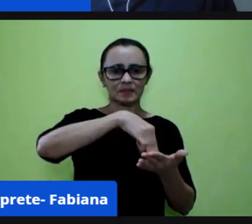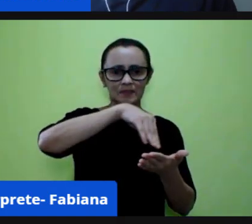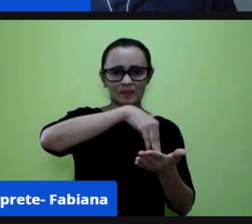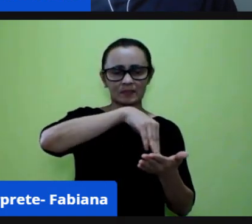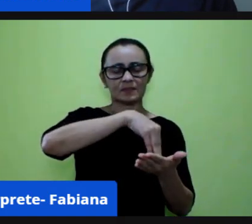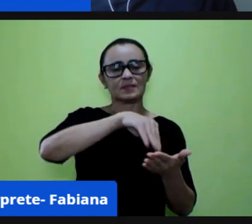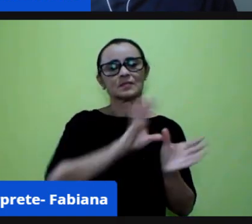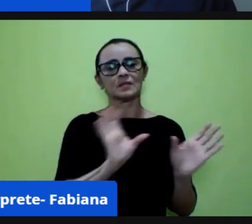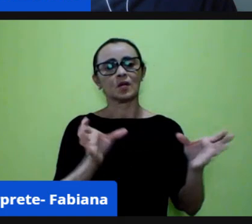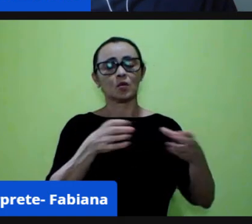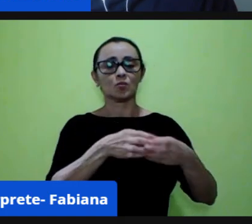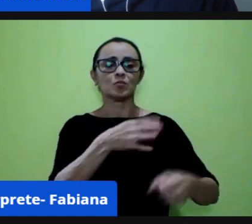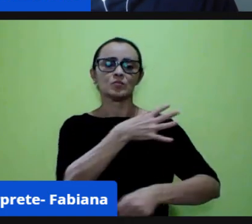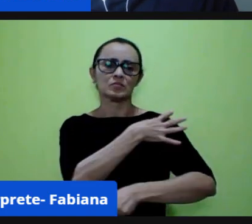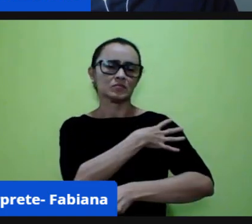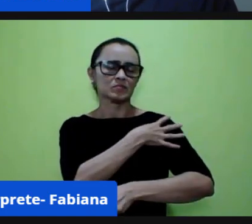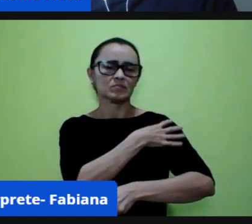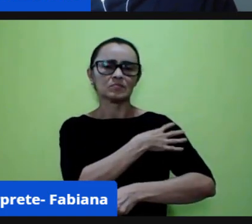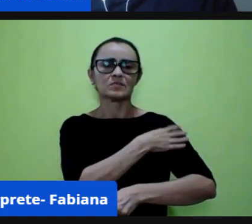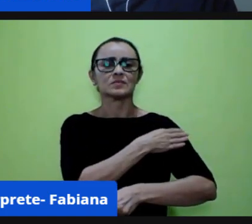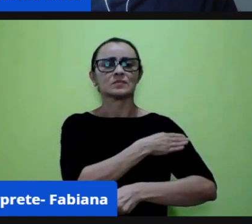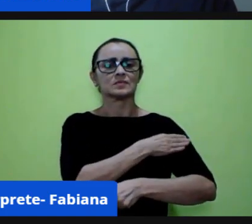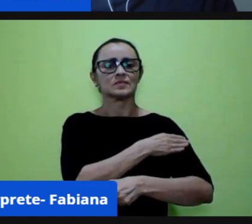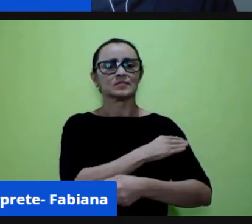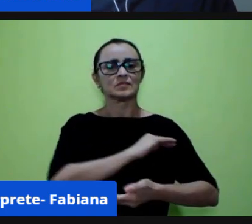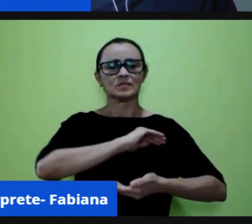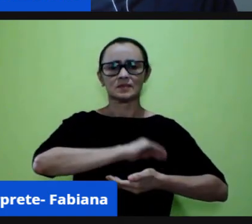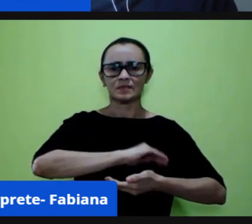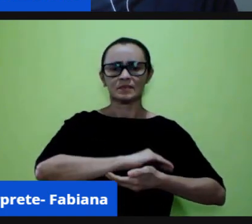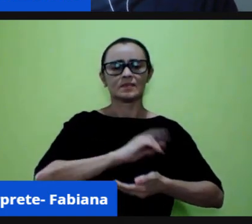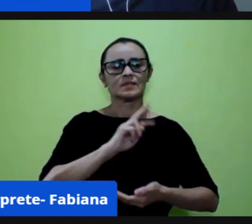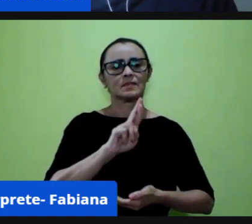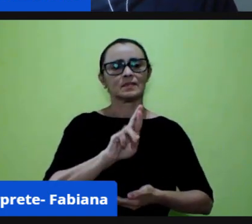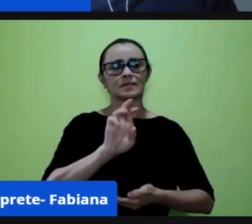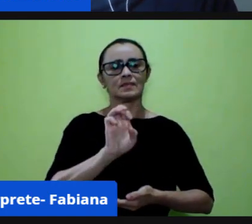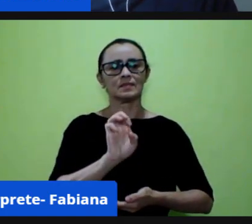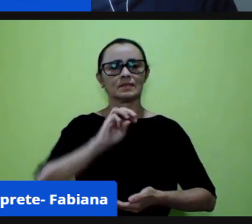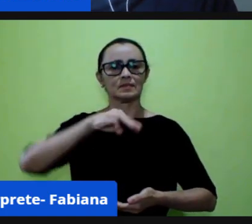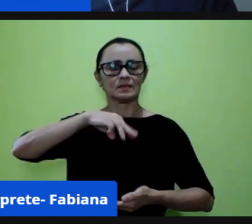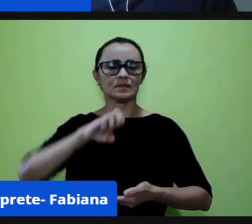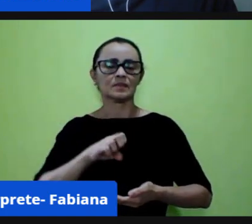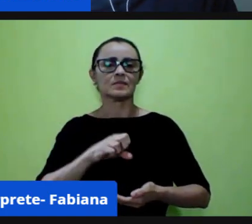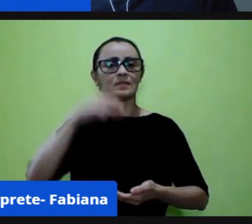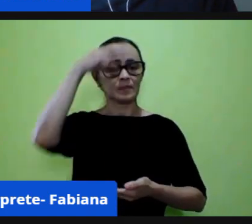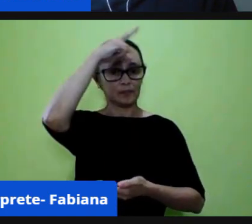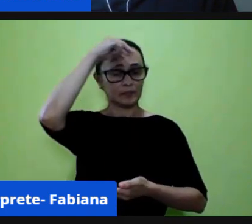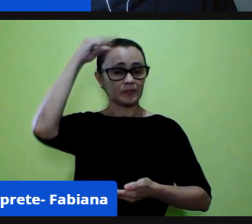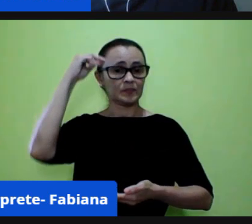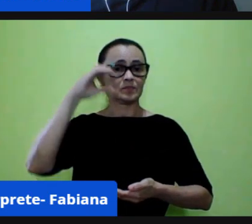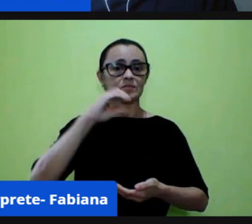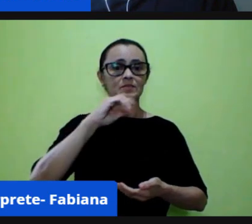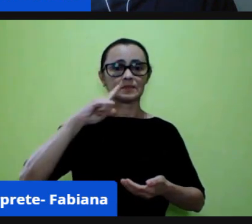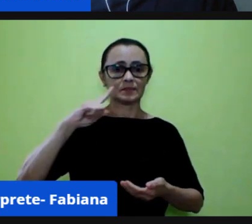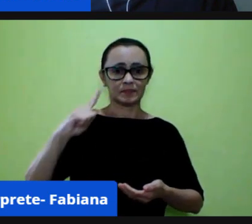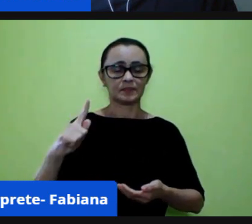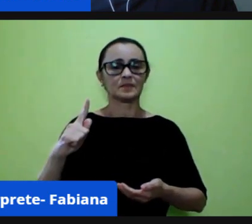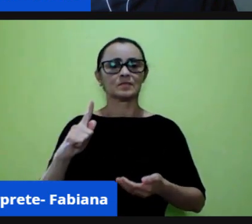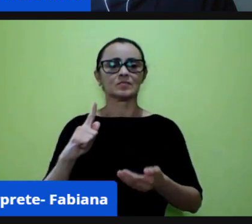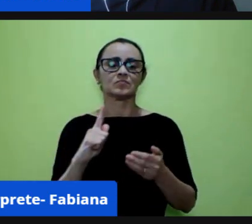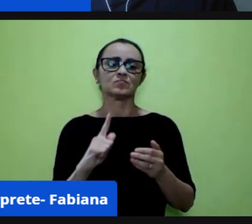ano o Jeffrey isso pede CEMED REM prefeitura de Campo Grande estamos todos